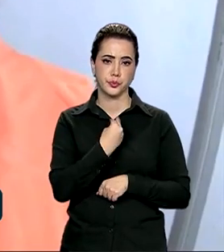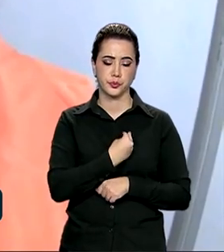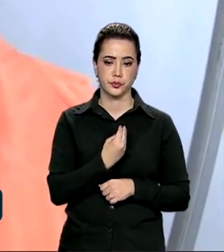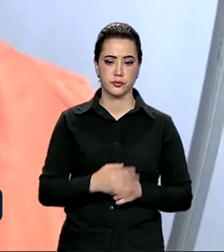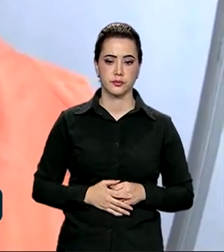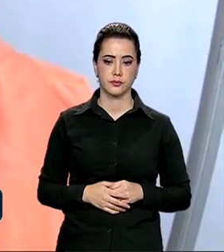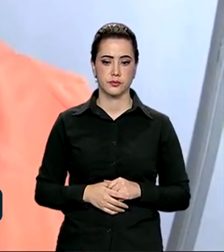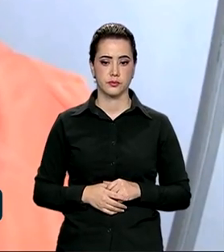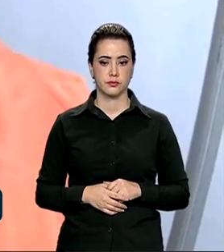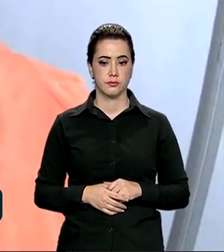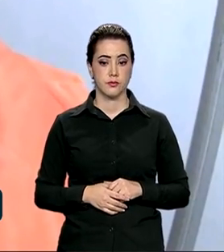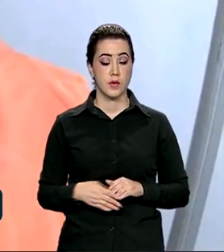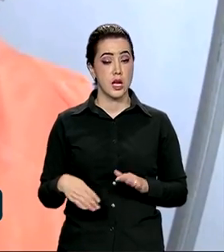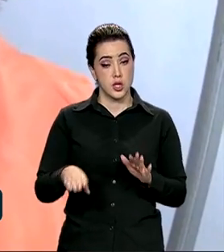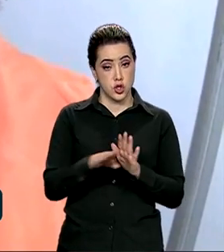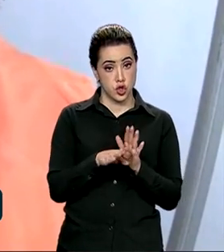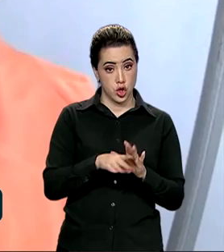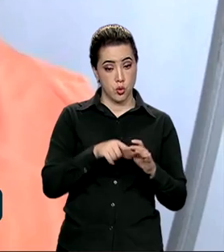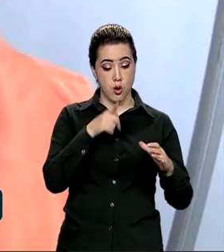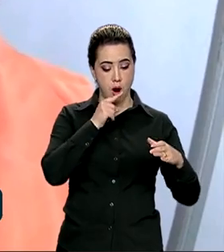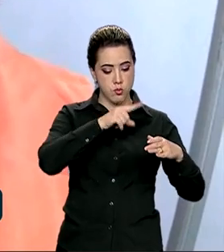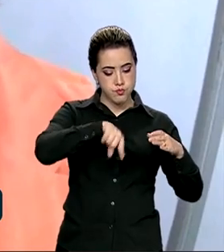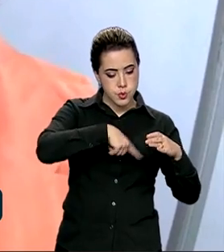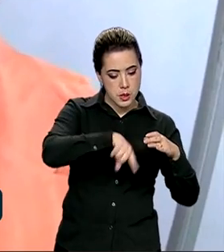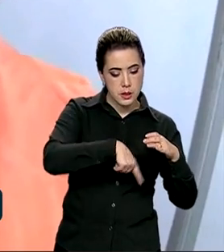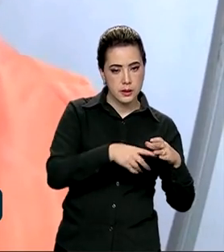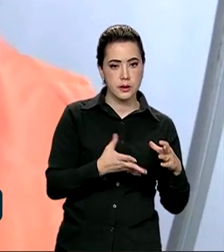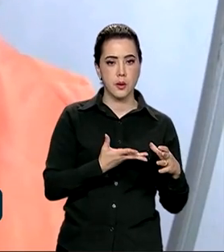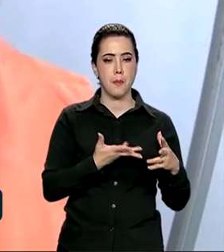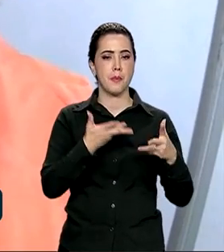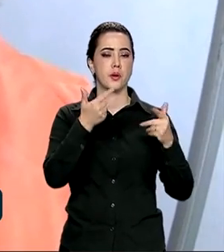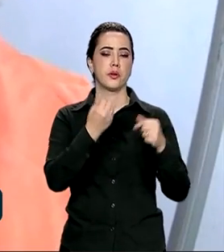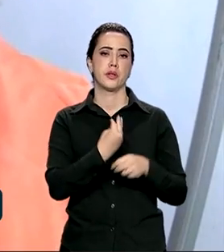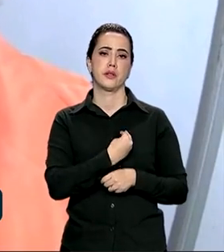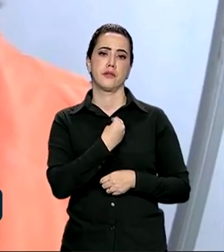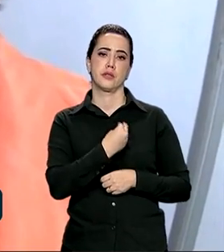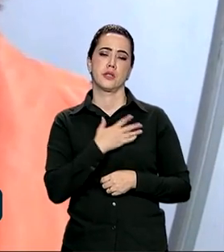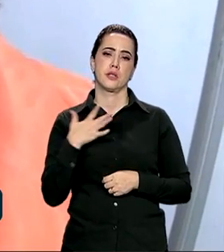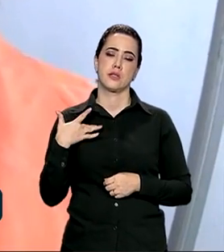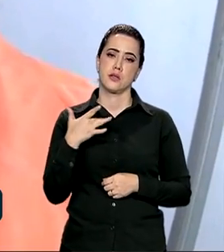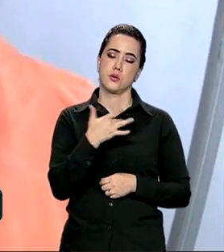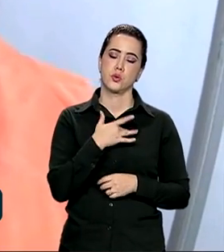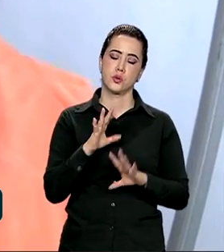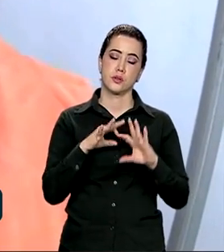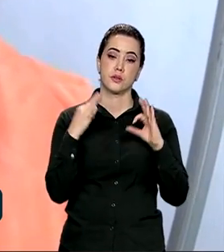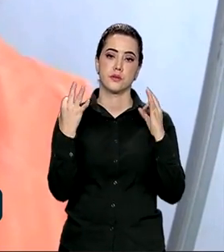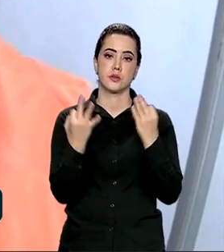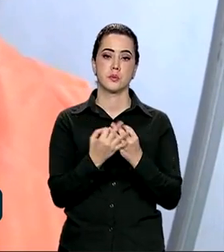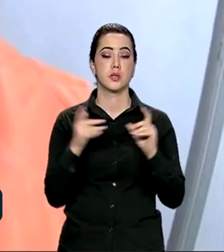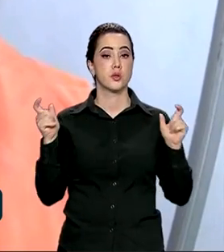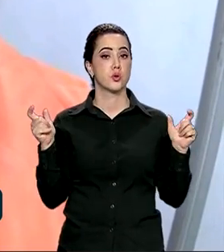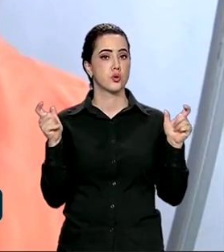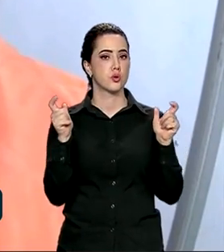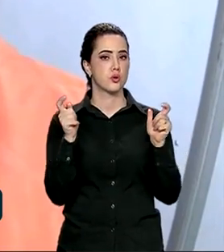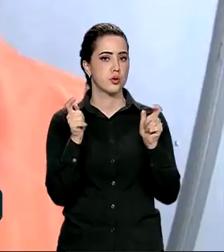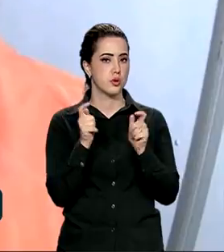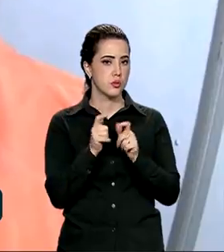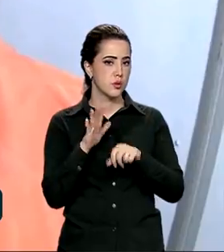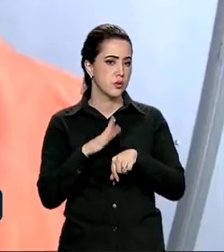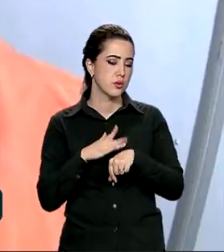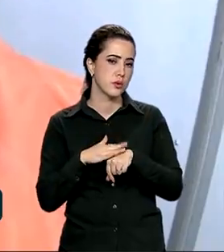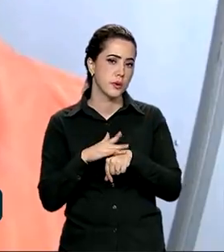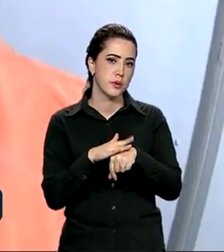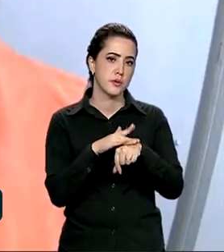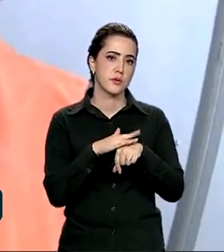A partir da chegada das cisternas, há uma melhoria da condição de saúde das famílias, redução das doenças por